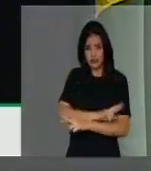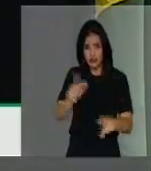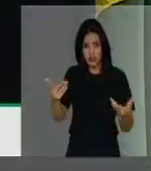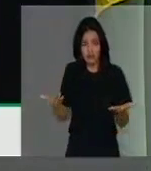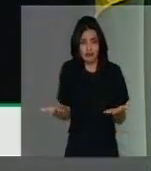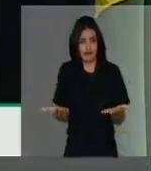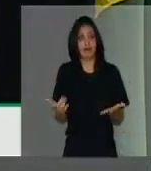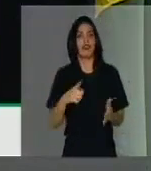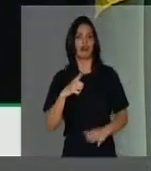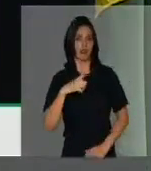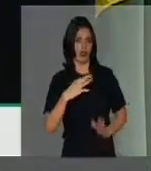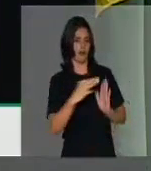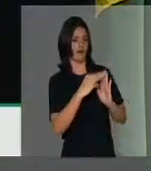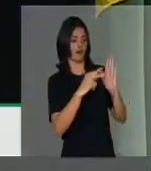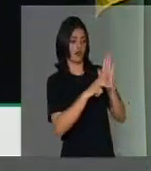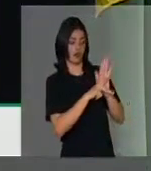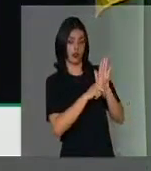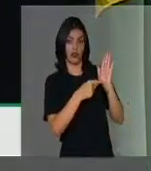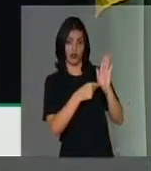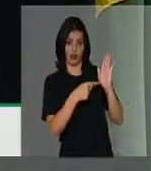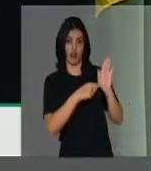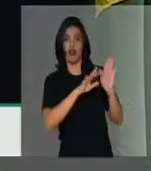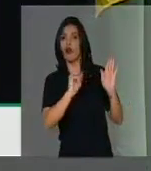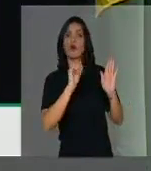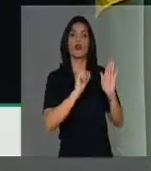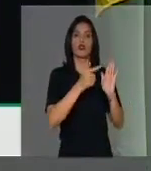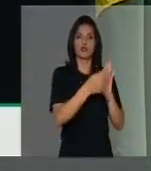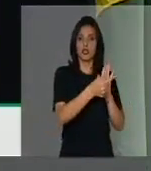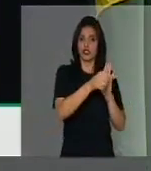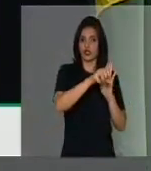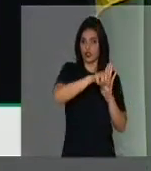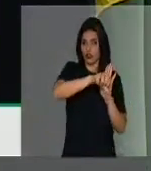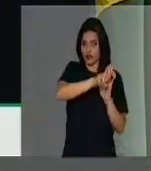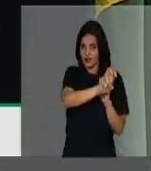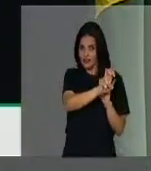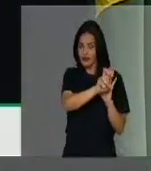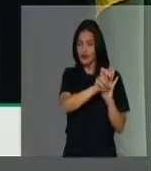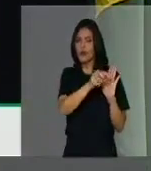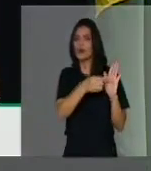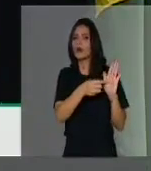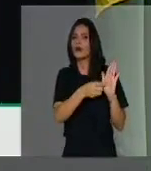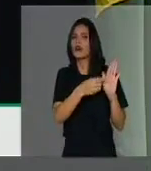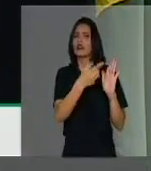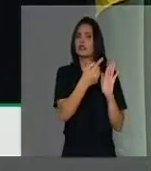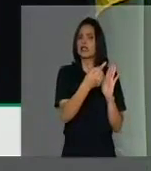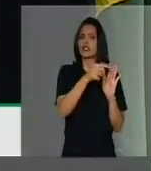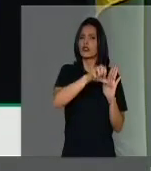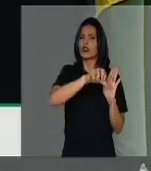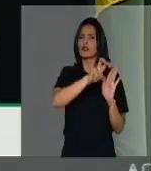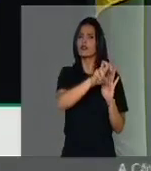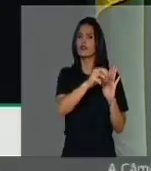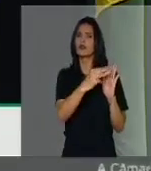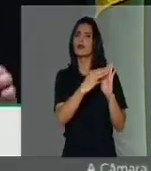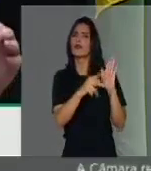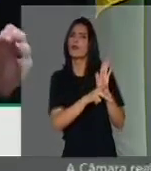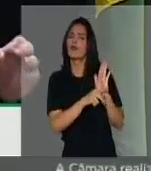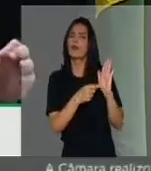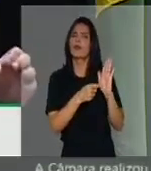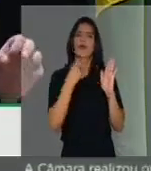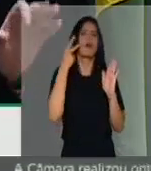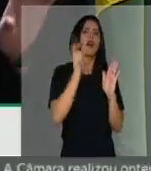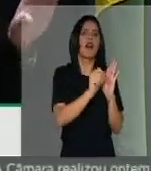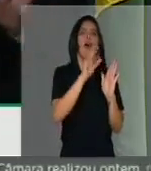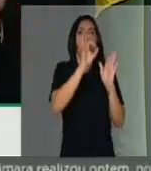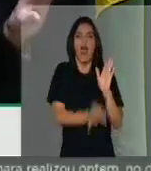tem uma medida provisória aqui, deputada Benedita, que é a 795, deputado Léo. Essa medida provisória é exatamente